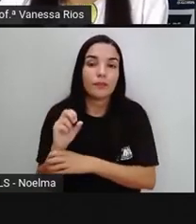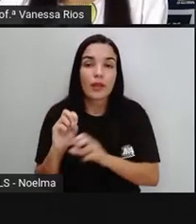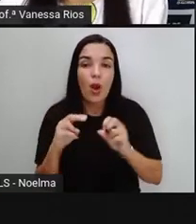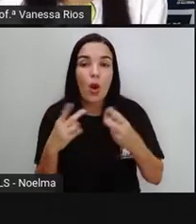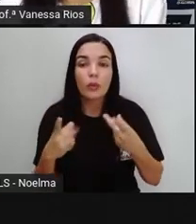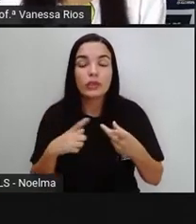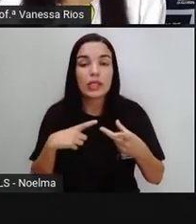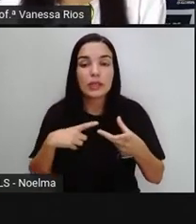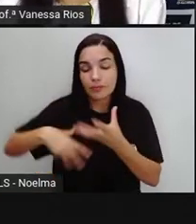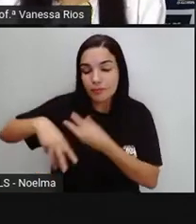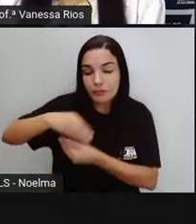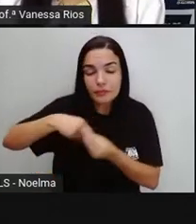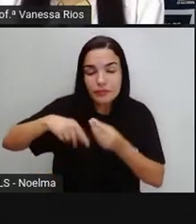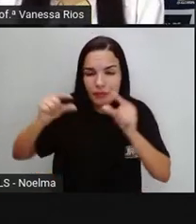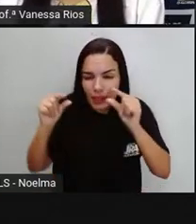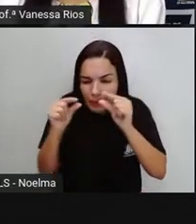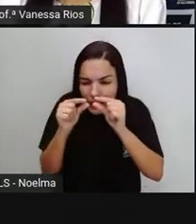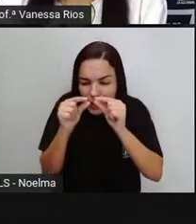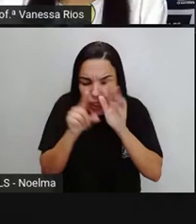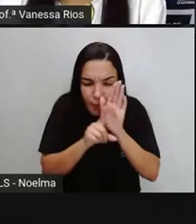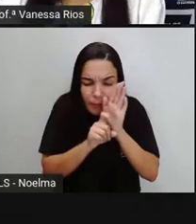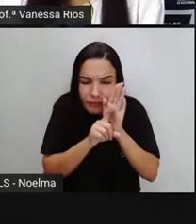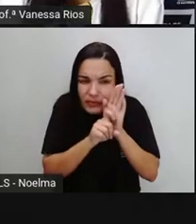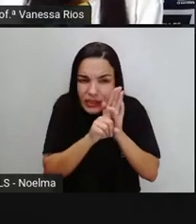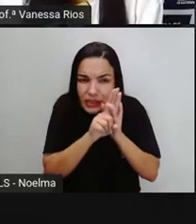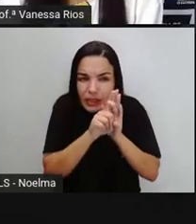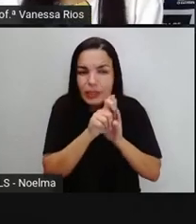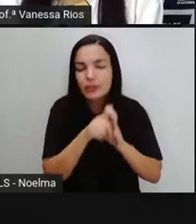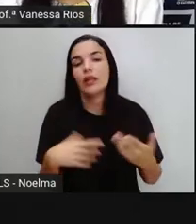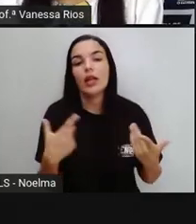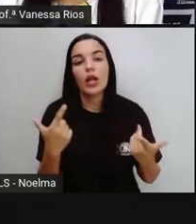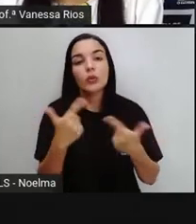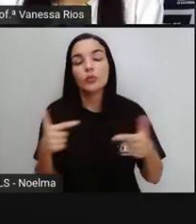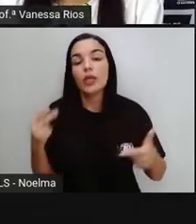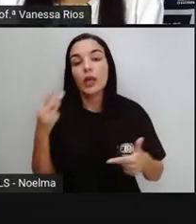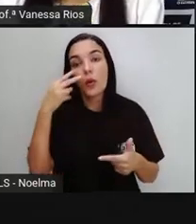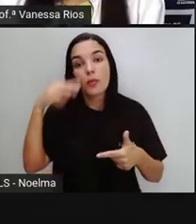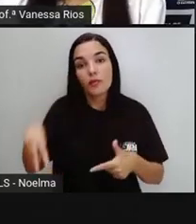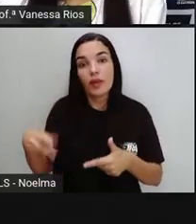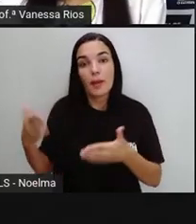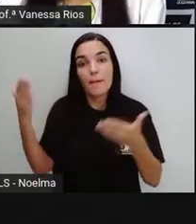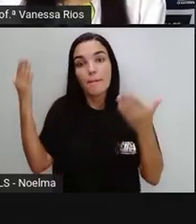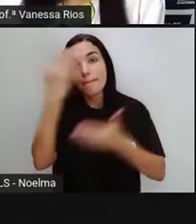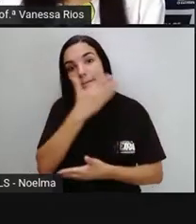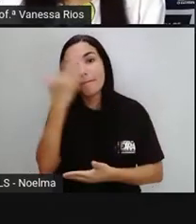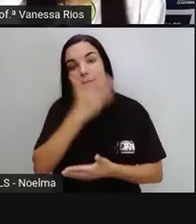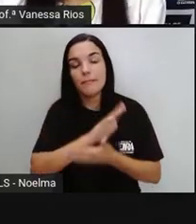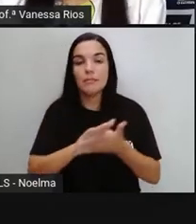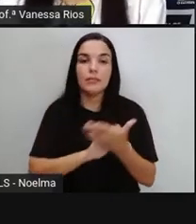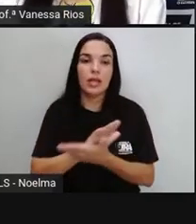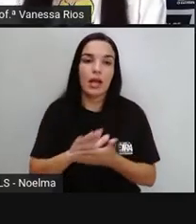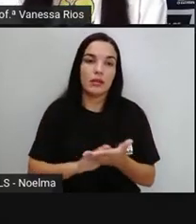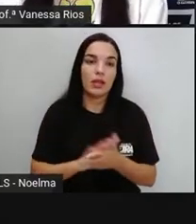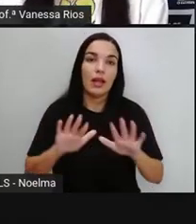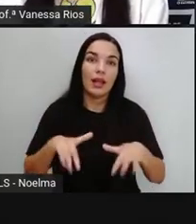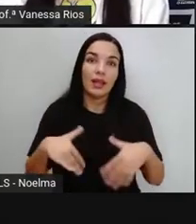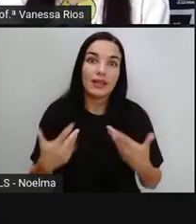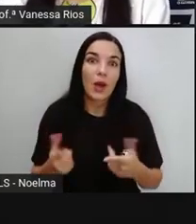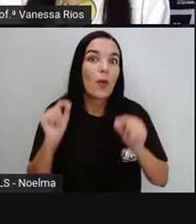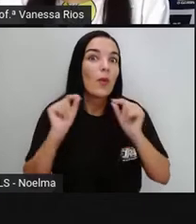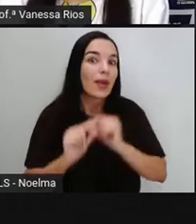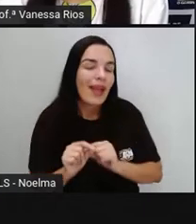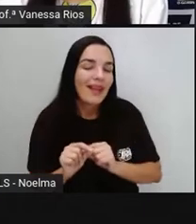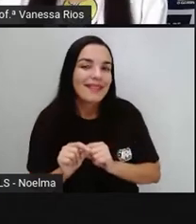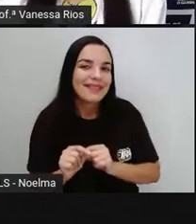envolvidos em partículas muito pequenas que a gente não consegue perceber ao olho nu. Aí vai entrar